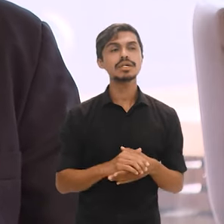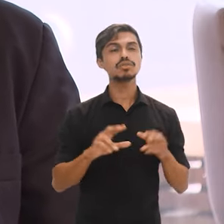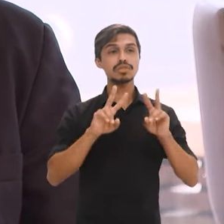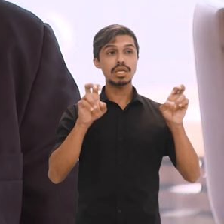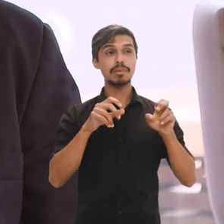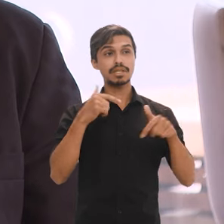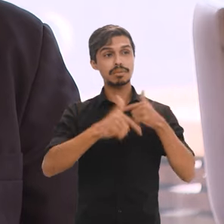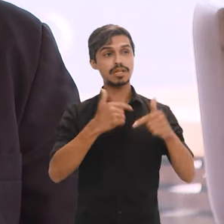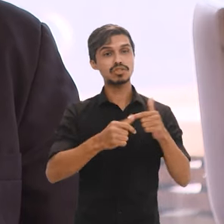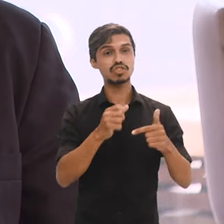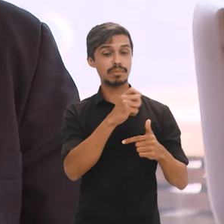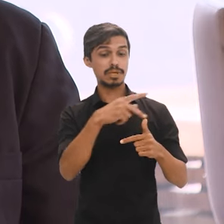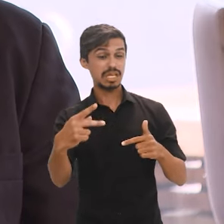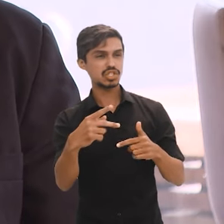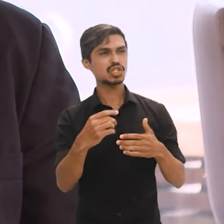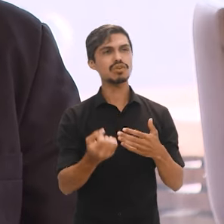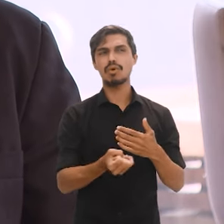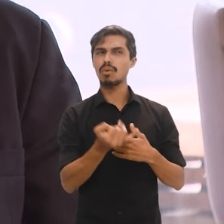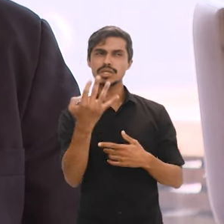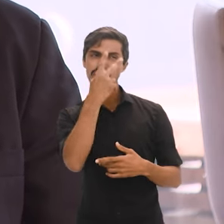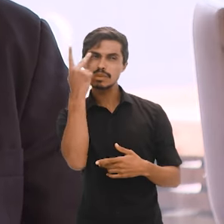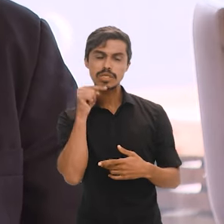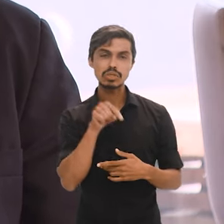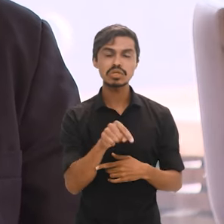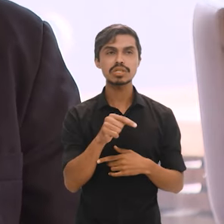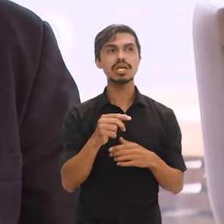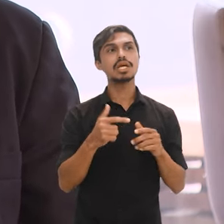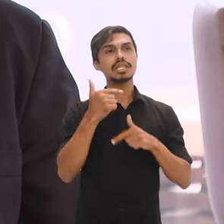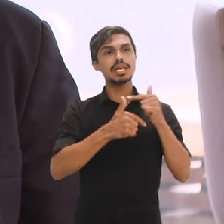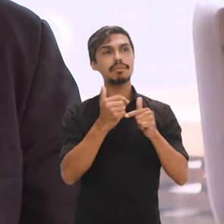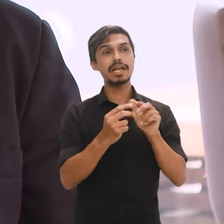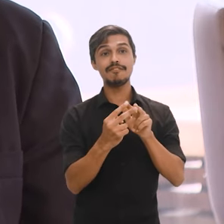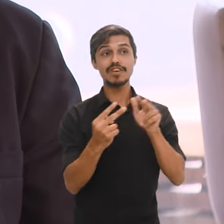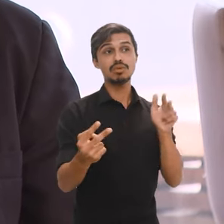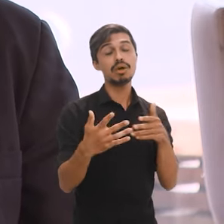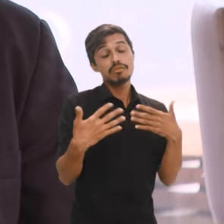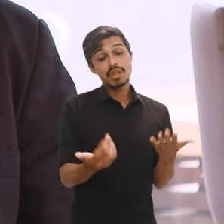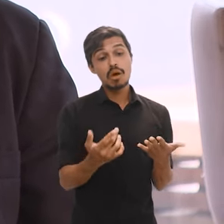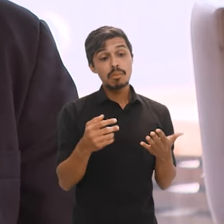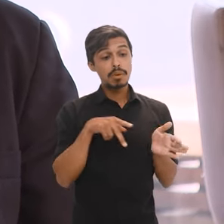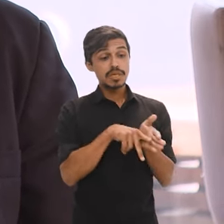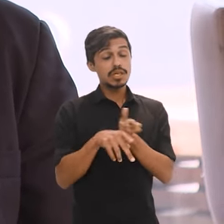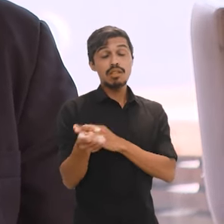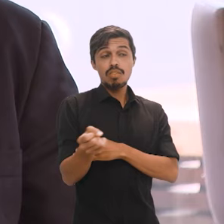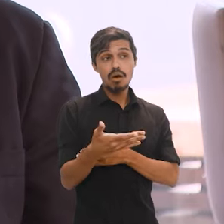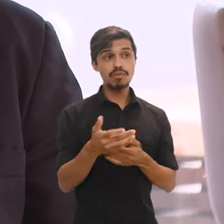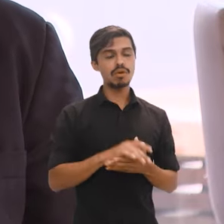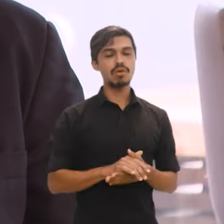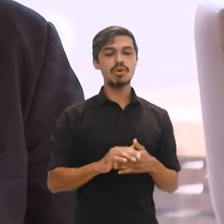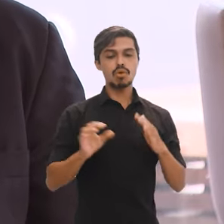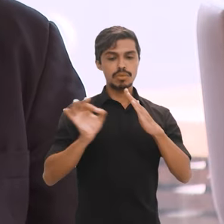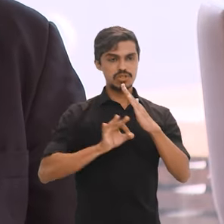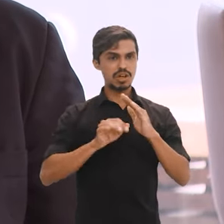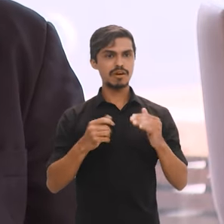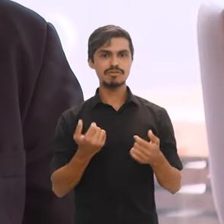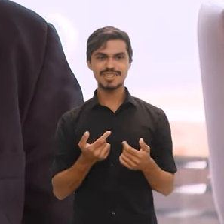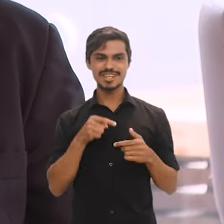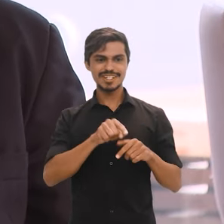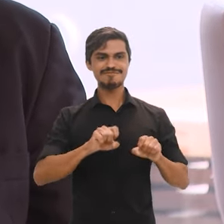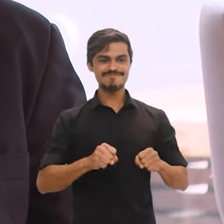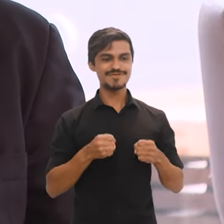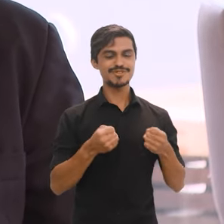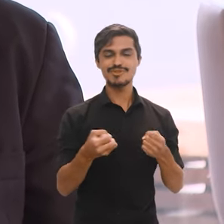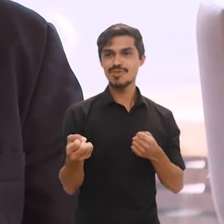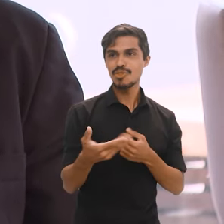trabalhadores, de aplicativos de teletrabalho, que é uma pesquisa inédita. O IBGE saiu na frente, inclusive